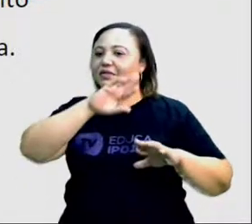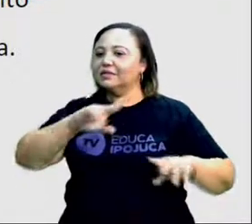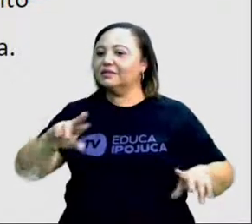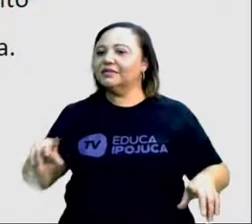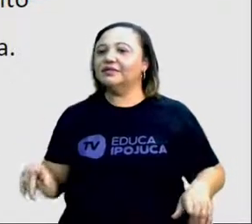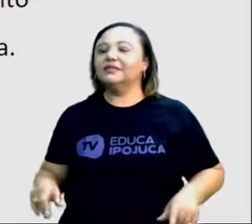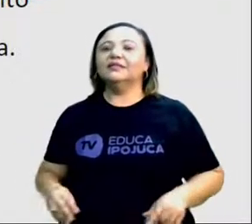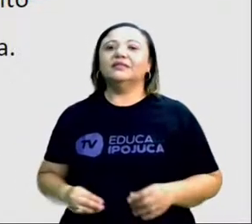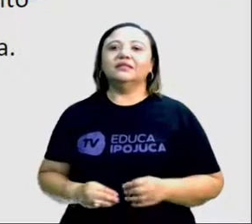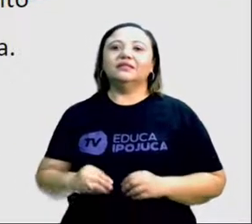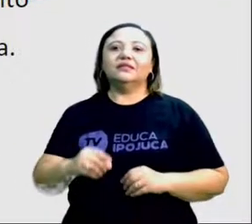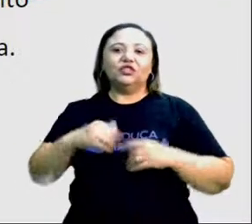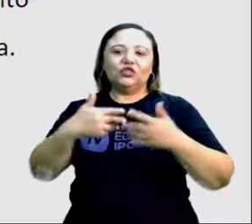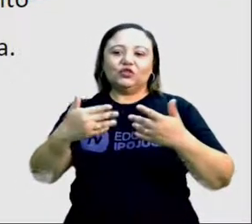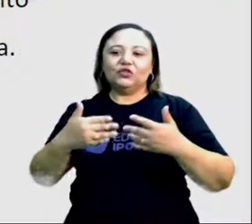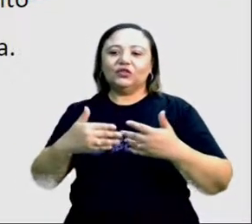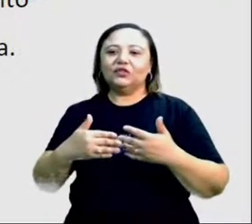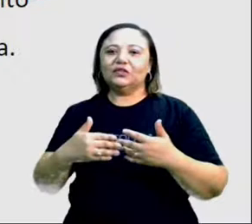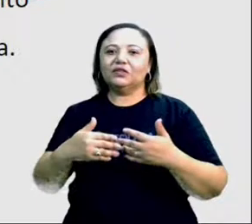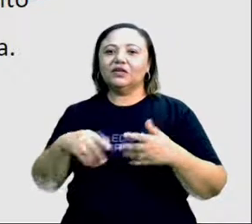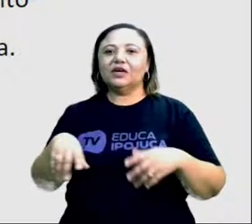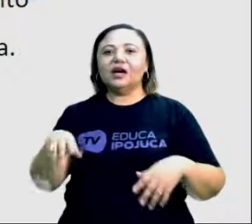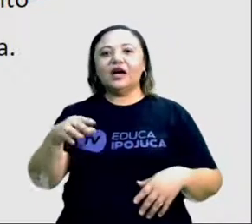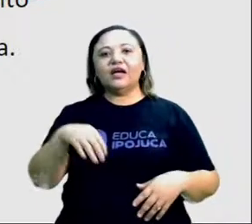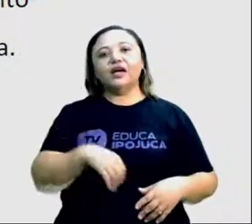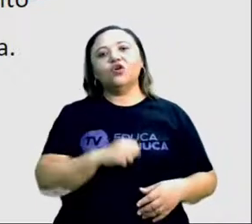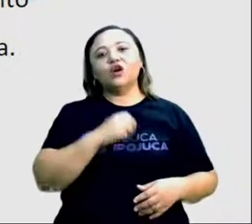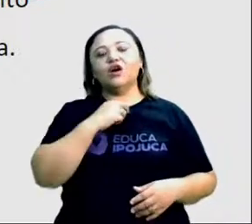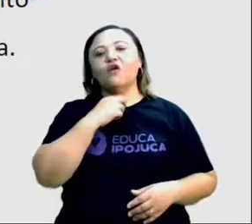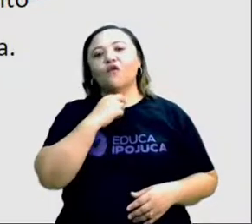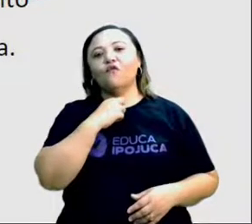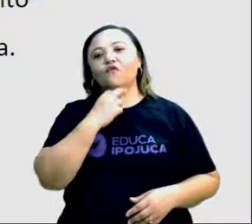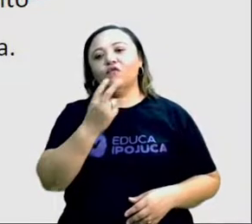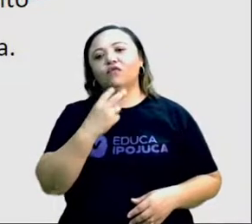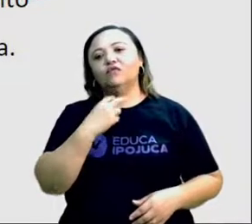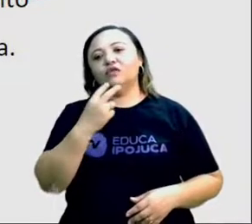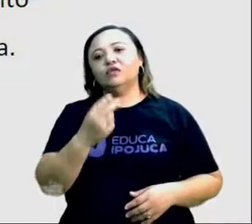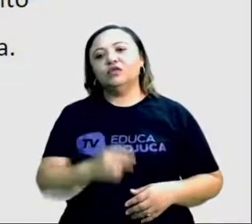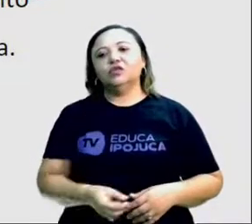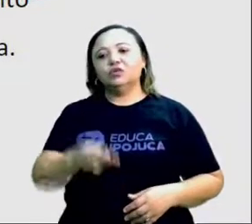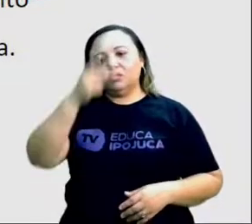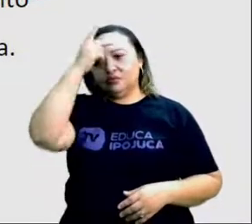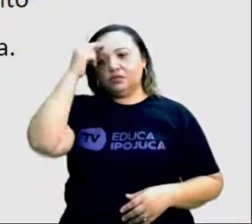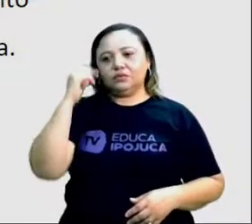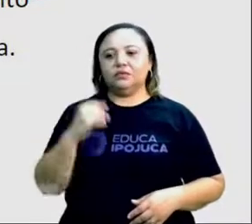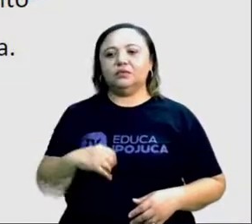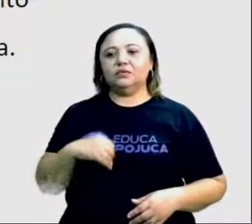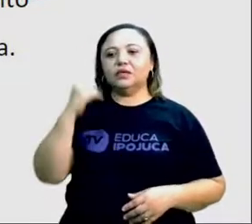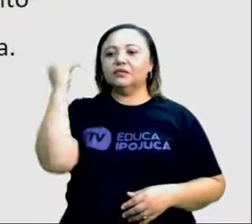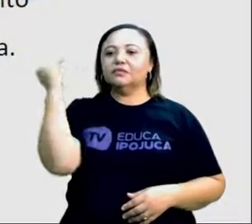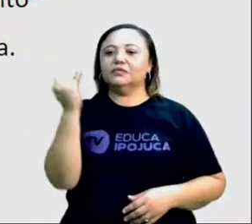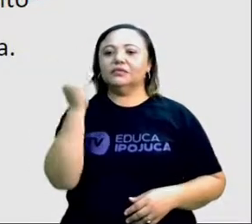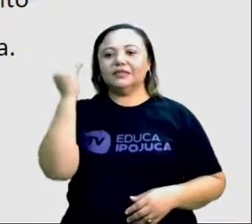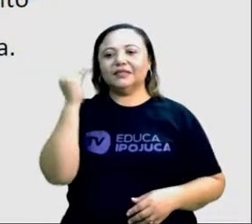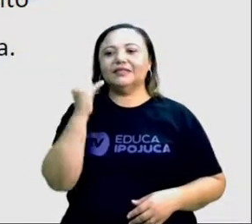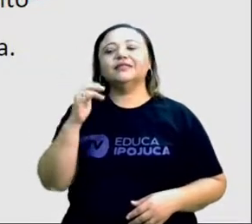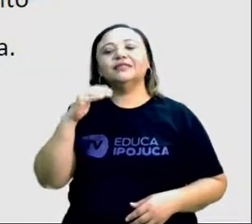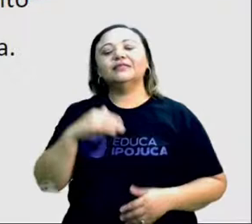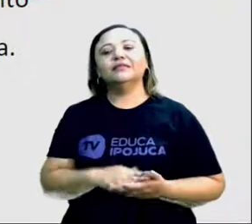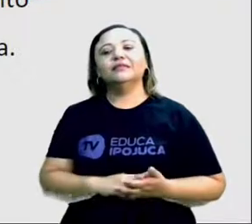trazemos aqui a voz de autoridade que está marcada aí em rosa, que é a